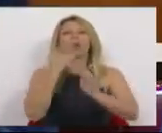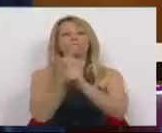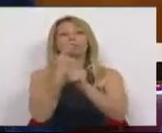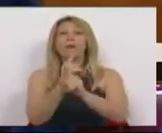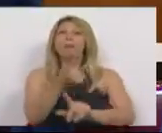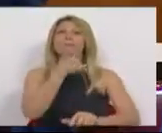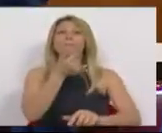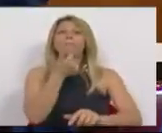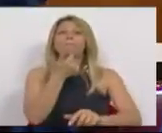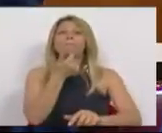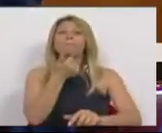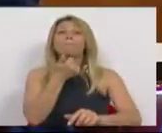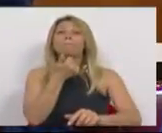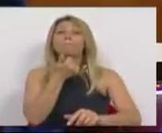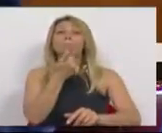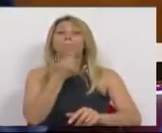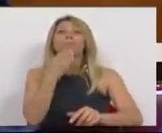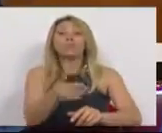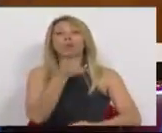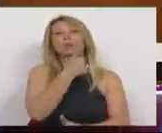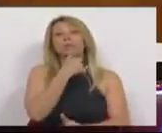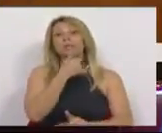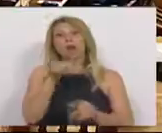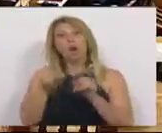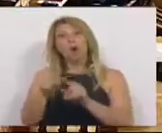que a oposição em Portugal solicitou durante estes quatro anos.